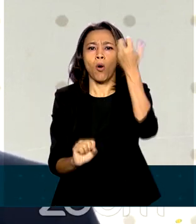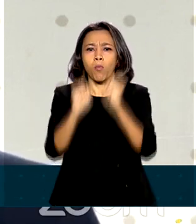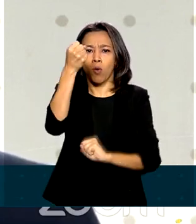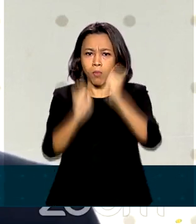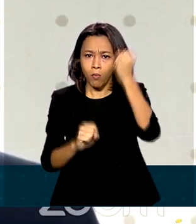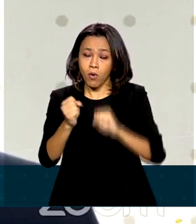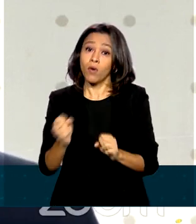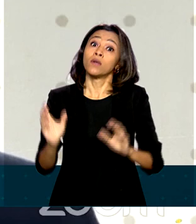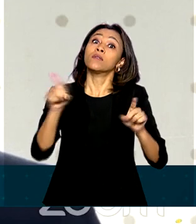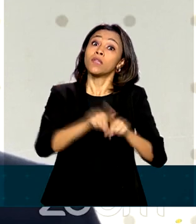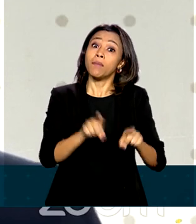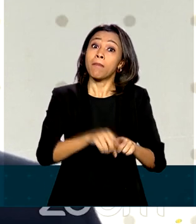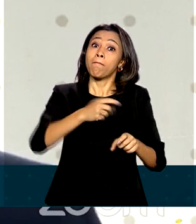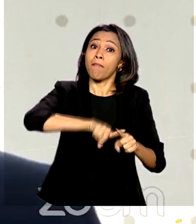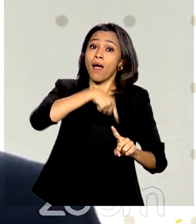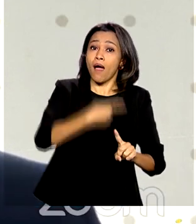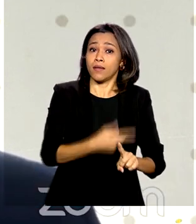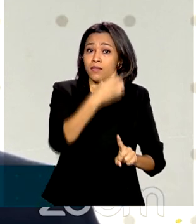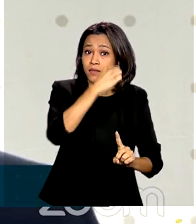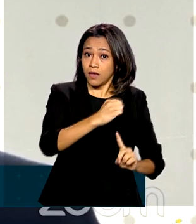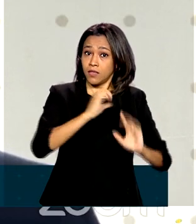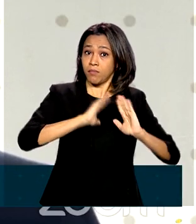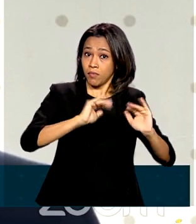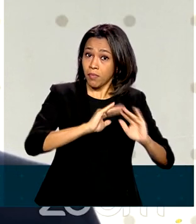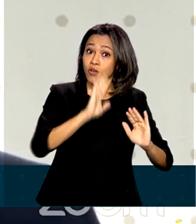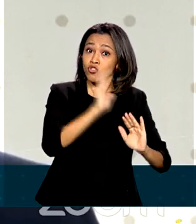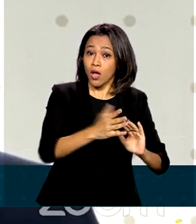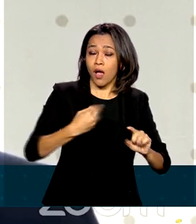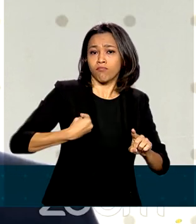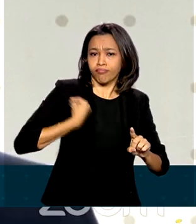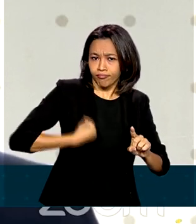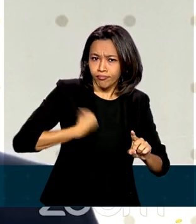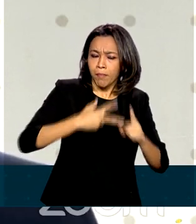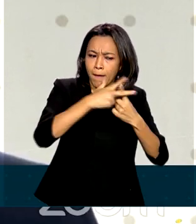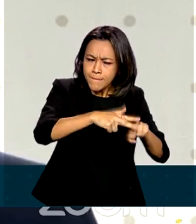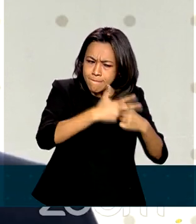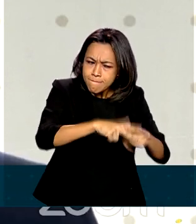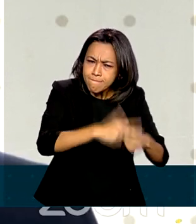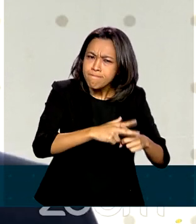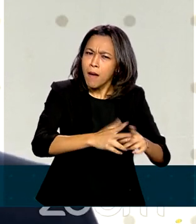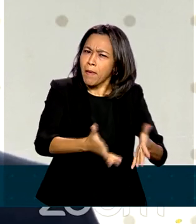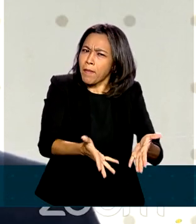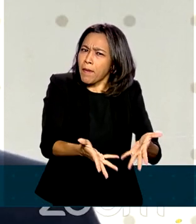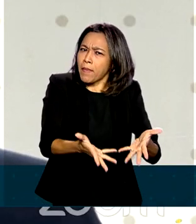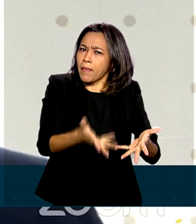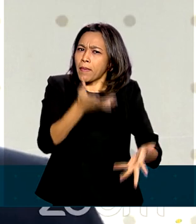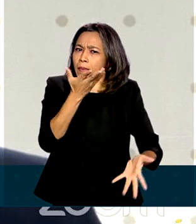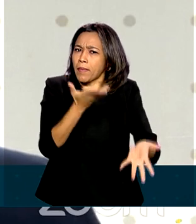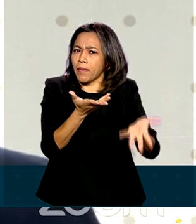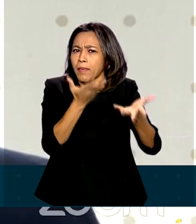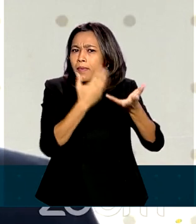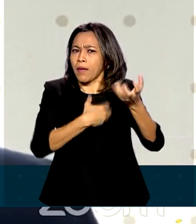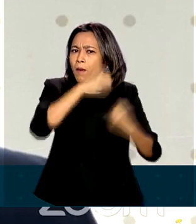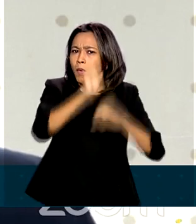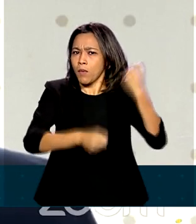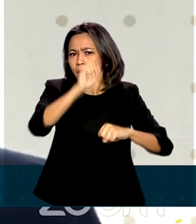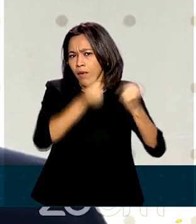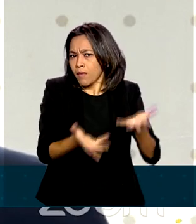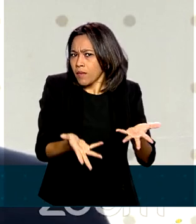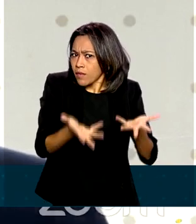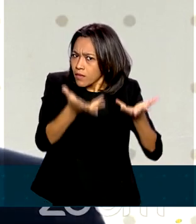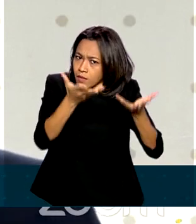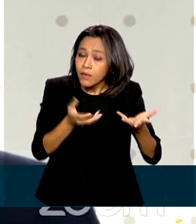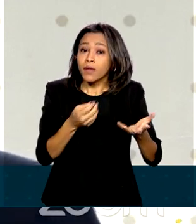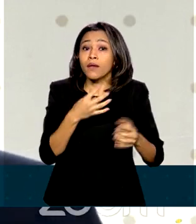seis autorizações para ampliação das usinas já existentes, o que tem o potencial para aumentar a capacidade de produção em